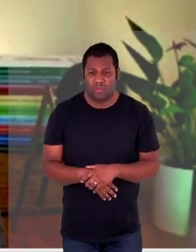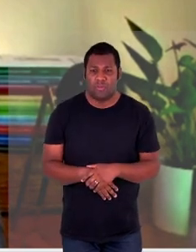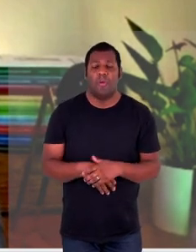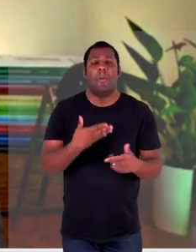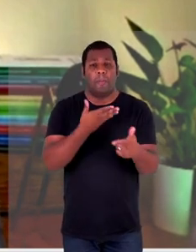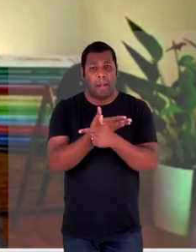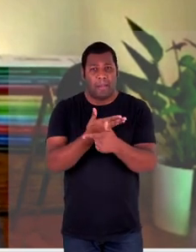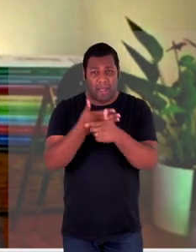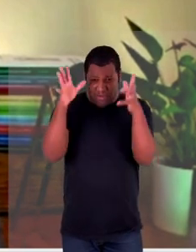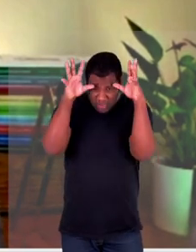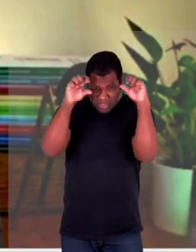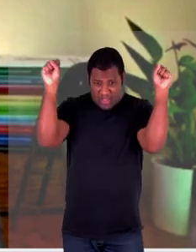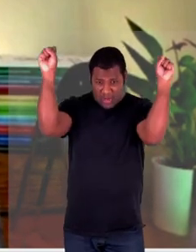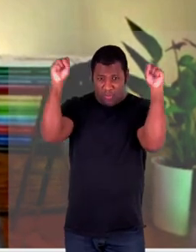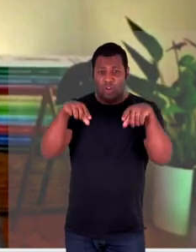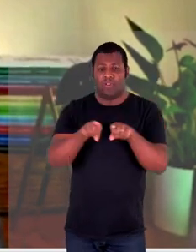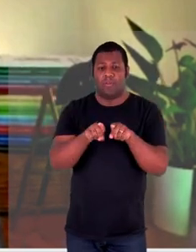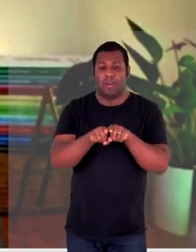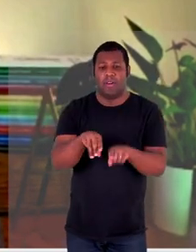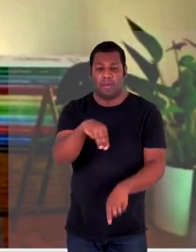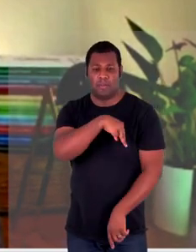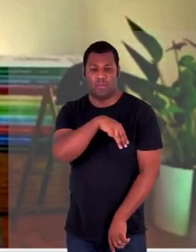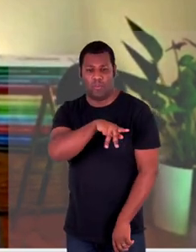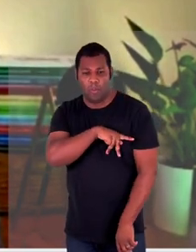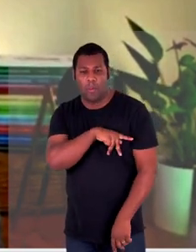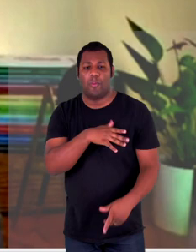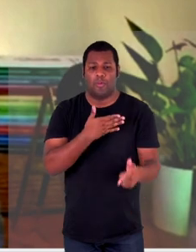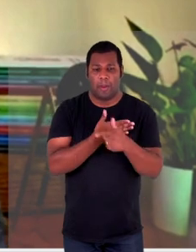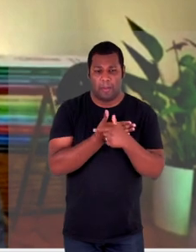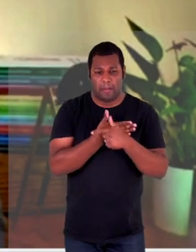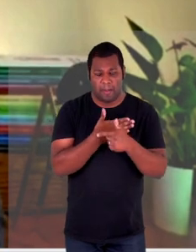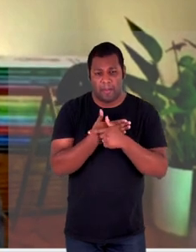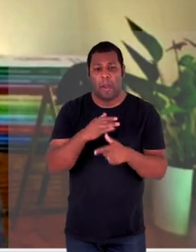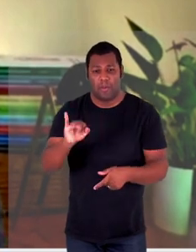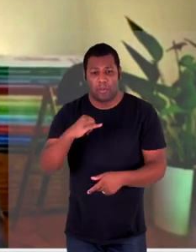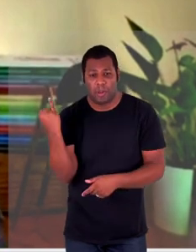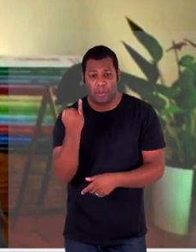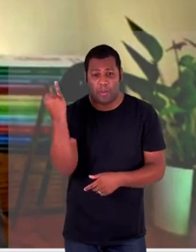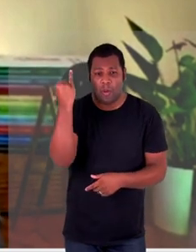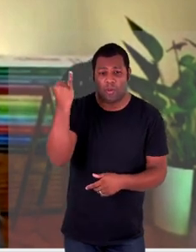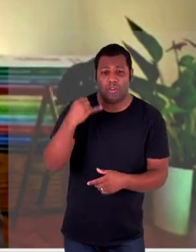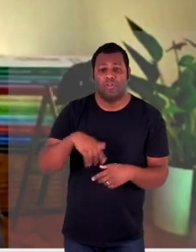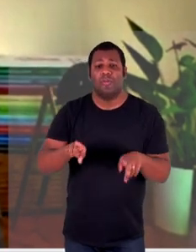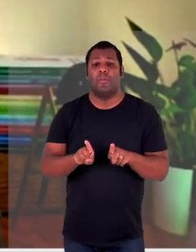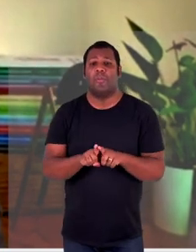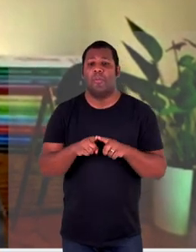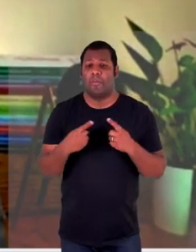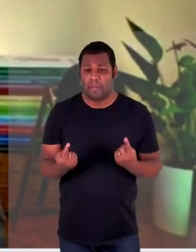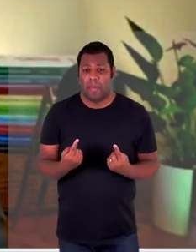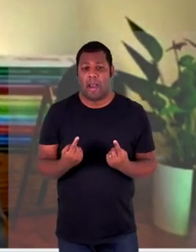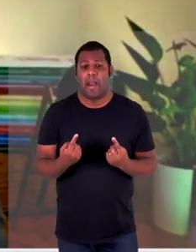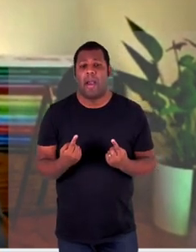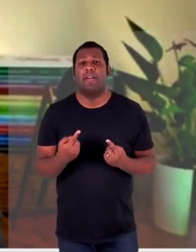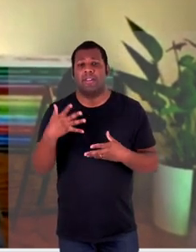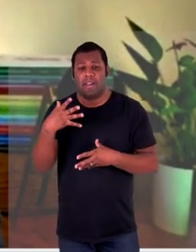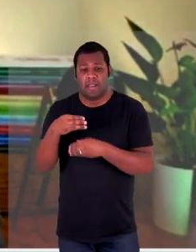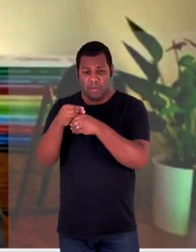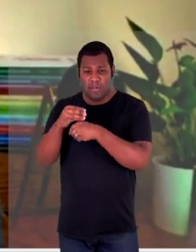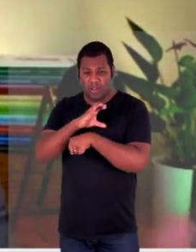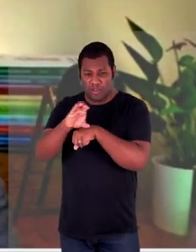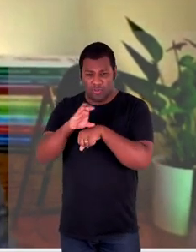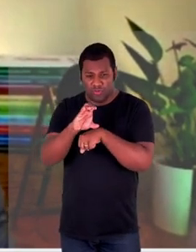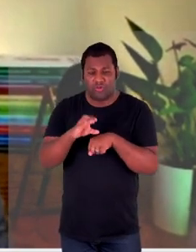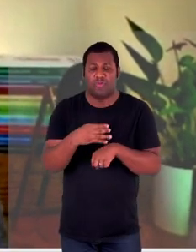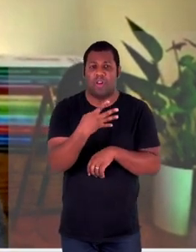dos ministérios públicos causava uma assimetria muito grande, mas ela começou a ser gerida depois da Emenda Constitucional 45